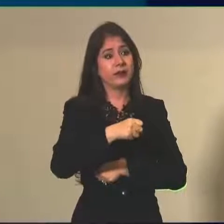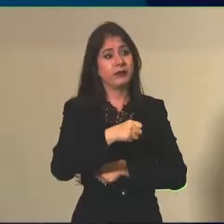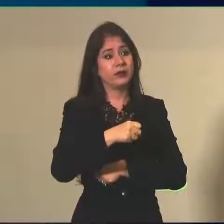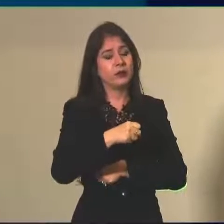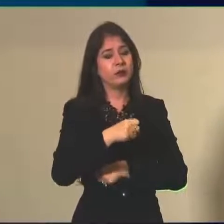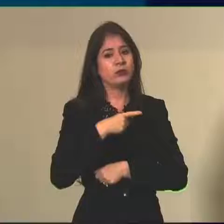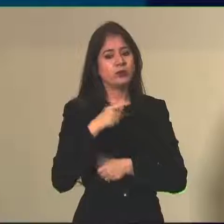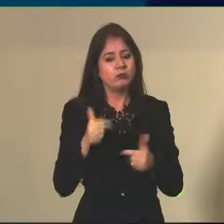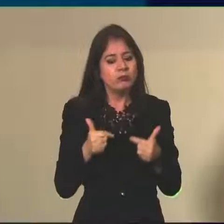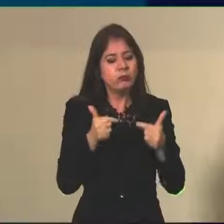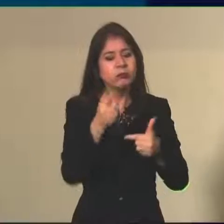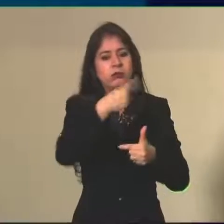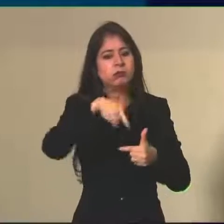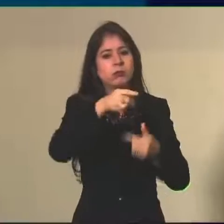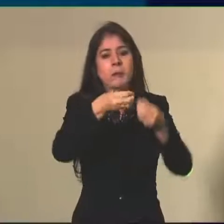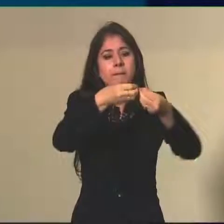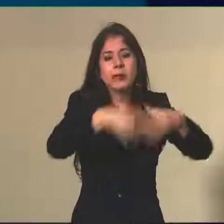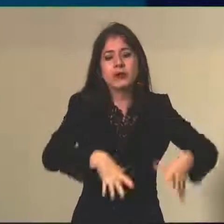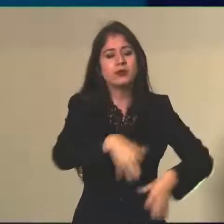sejam encaminhados para a reaplicação.